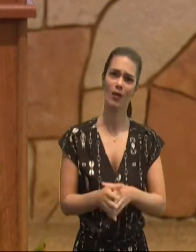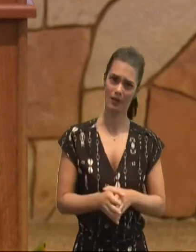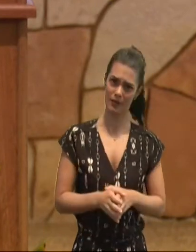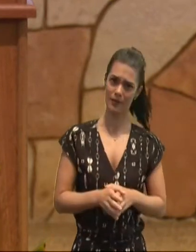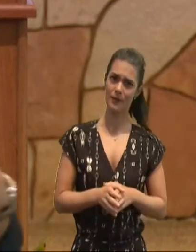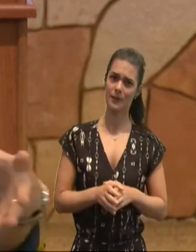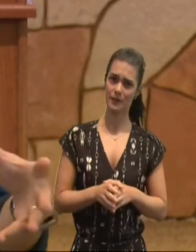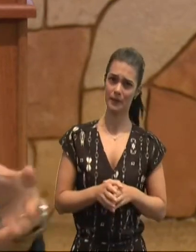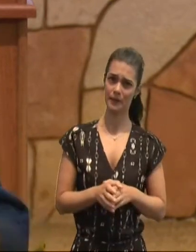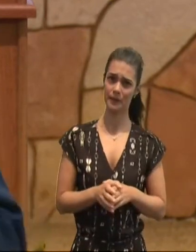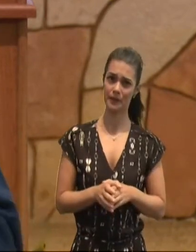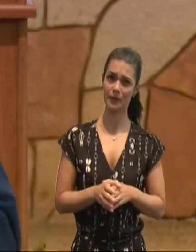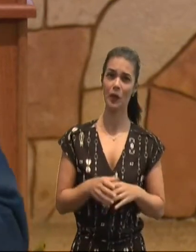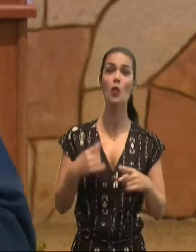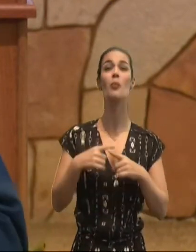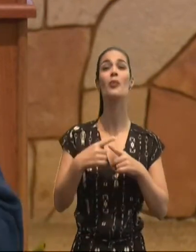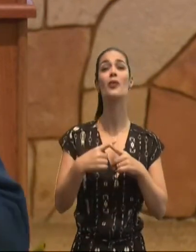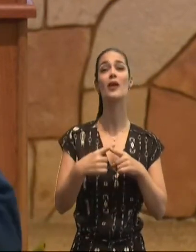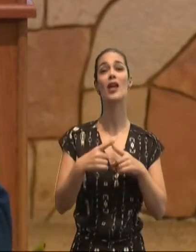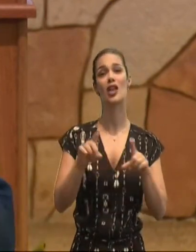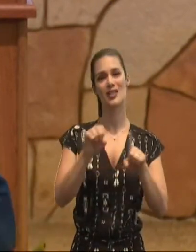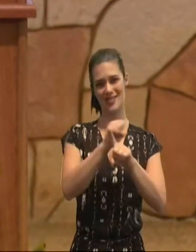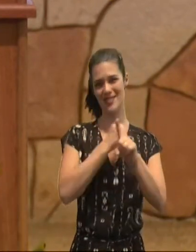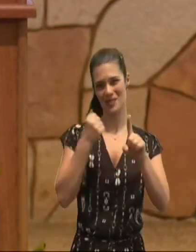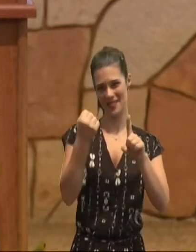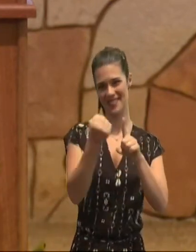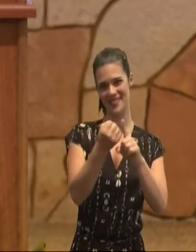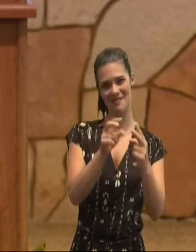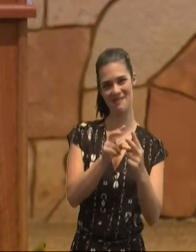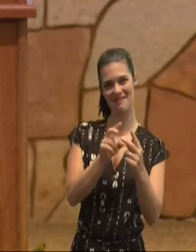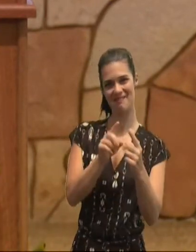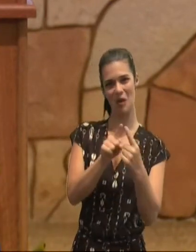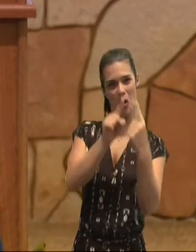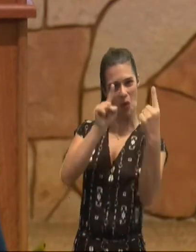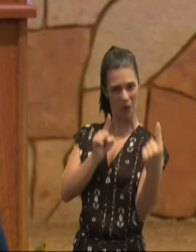nós estamos, socialmente, afastados, uns dos outros,